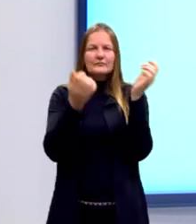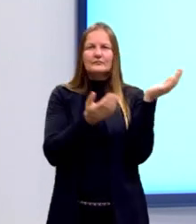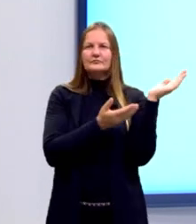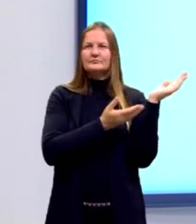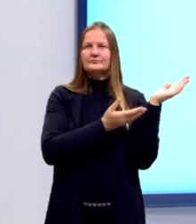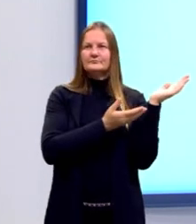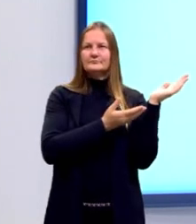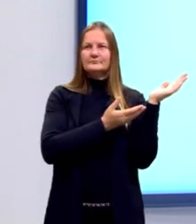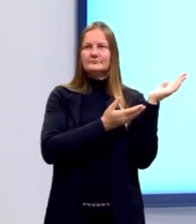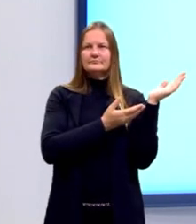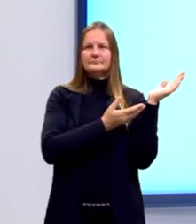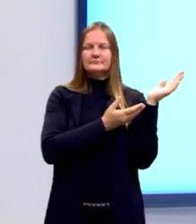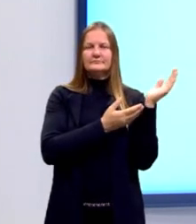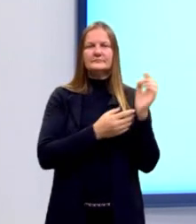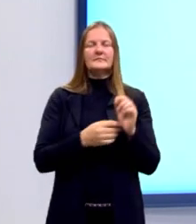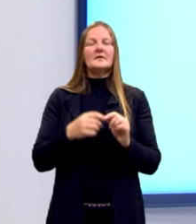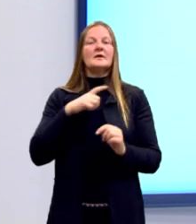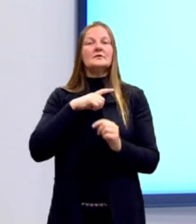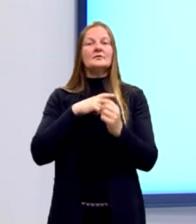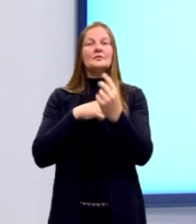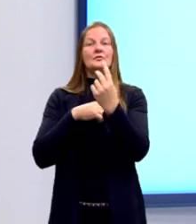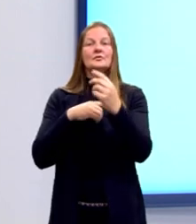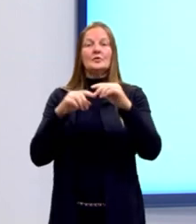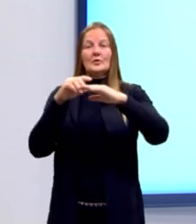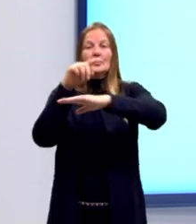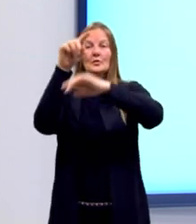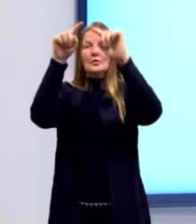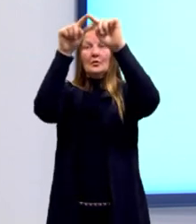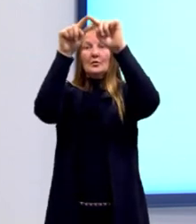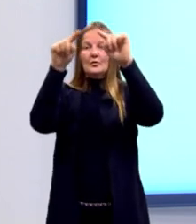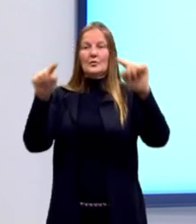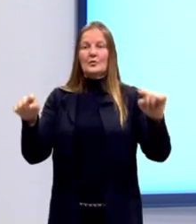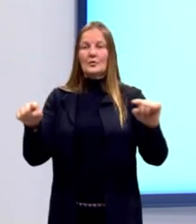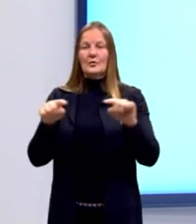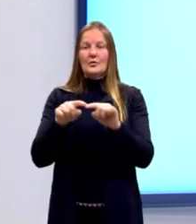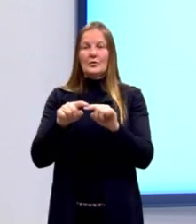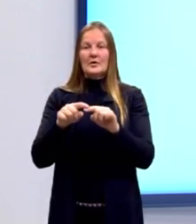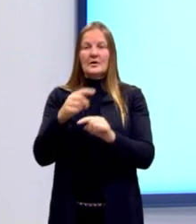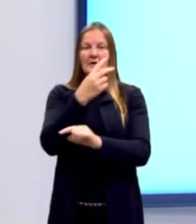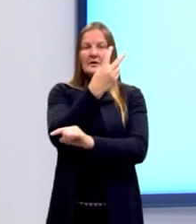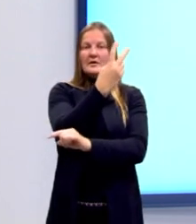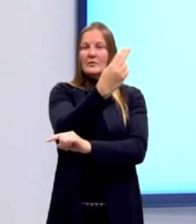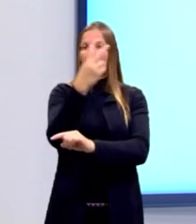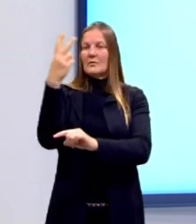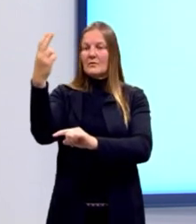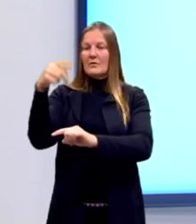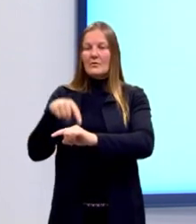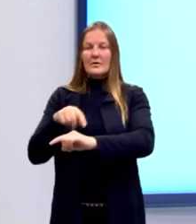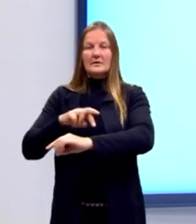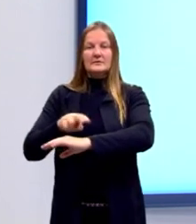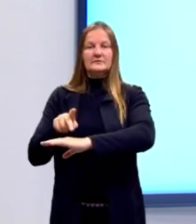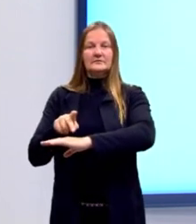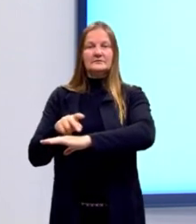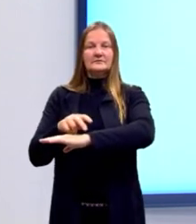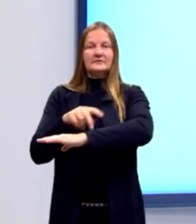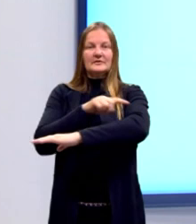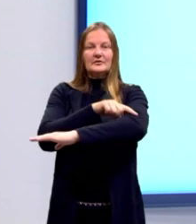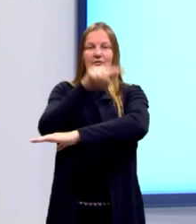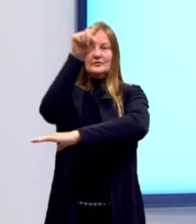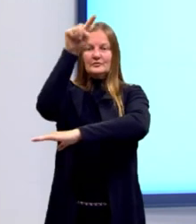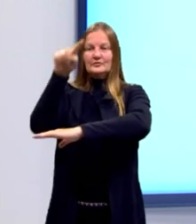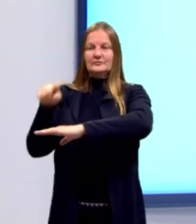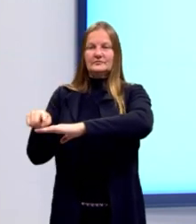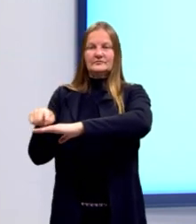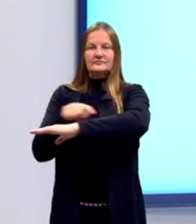E consiste, então, em dois lados de comprimentos iguais. Porque isso que caracteriza o triângulo